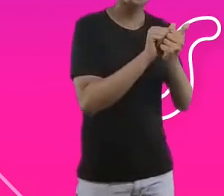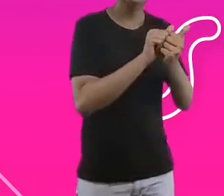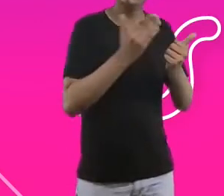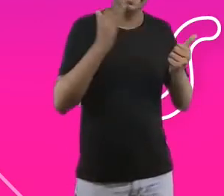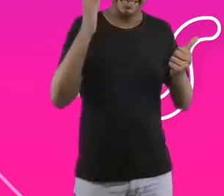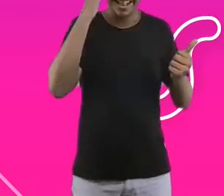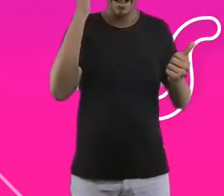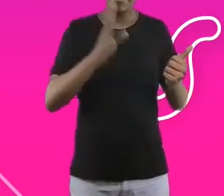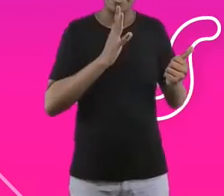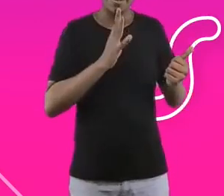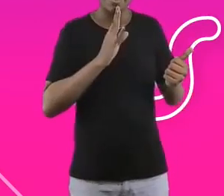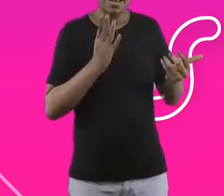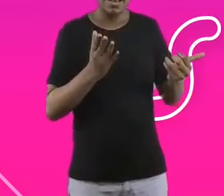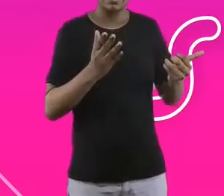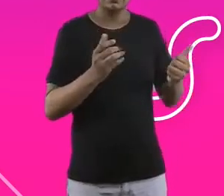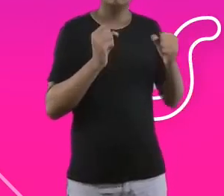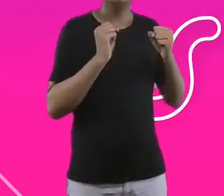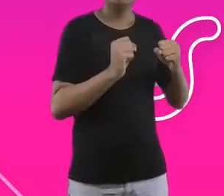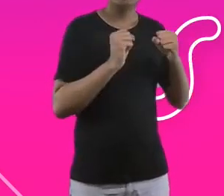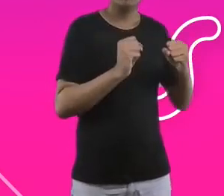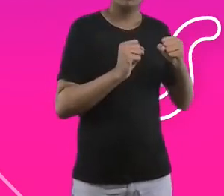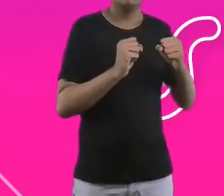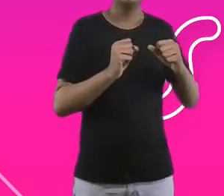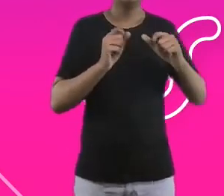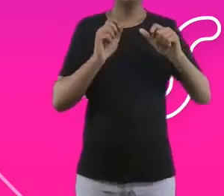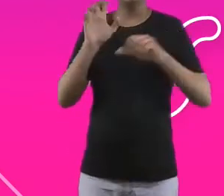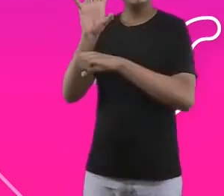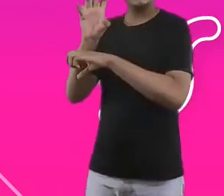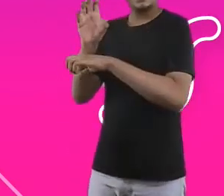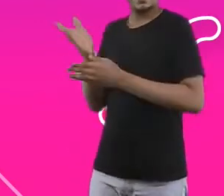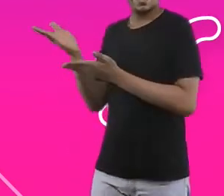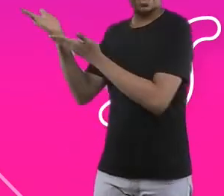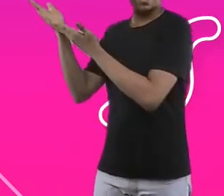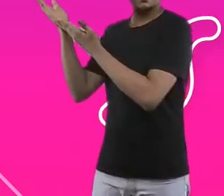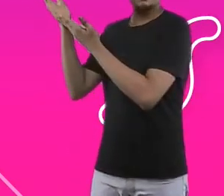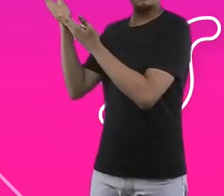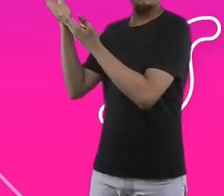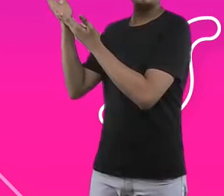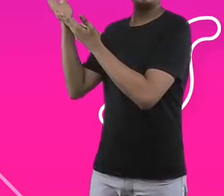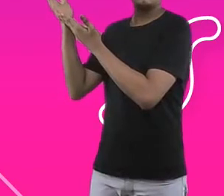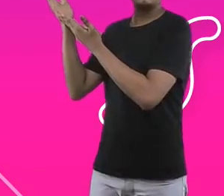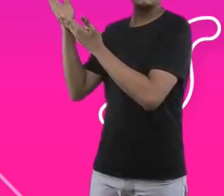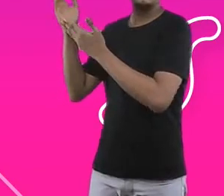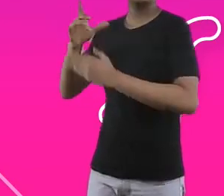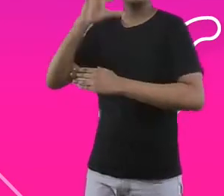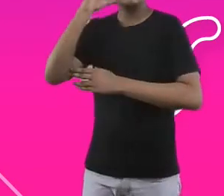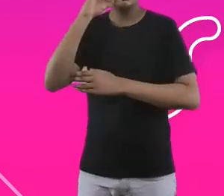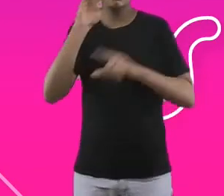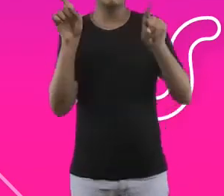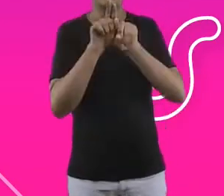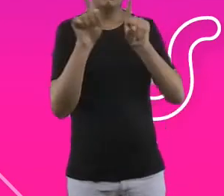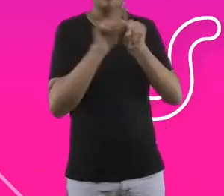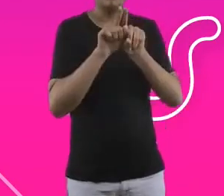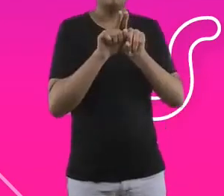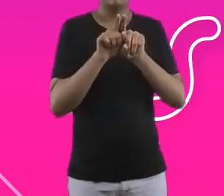alcançar mais gente, seu sonho. Acesse esse QR Code. Aqui eu deixei também o nosso Instagram e o nosso e-mail para dúvidas.